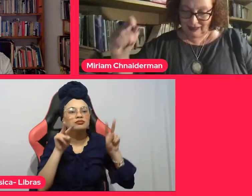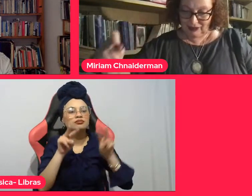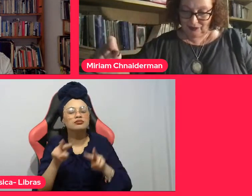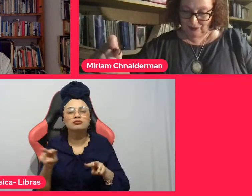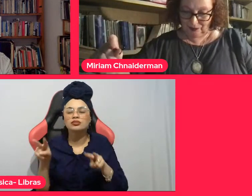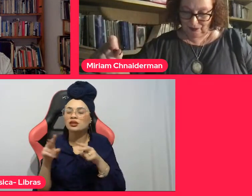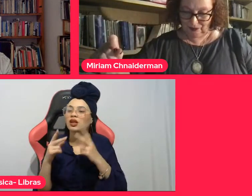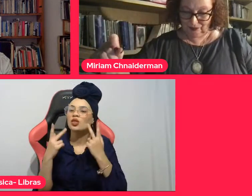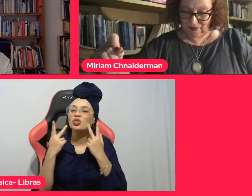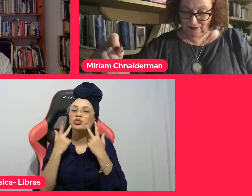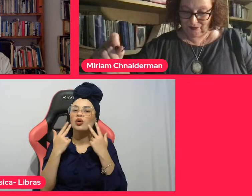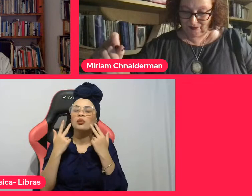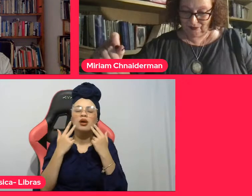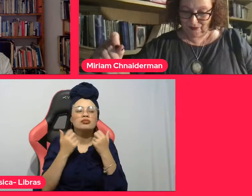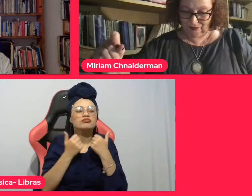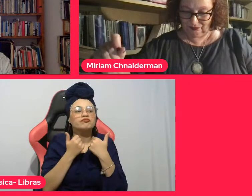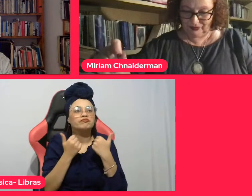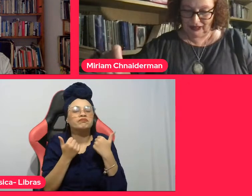é ativo.